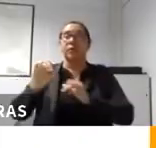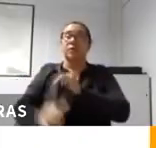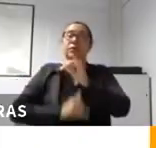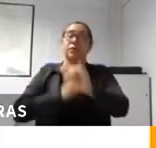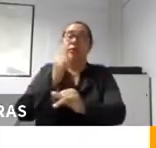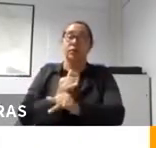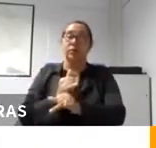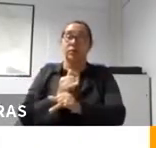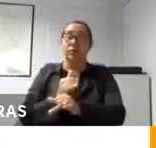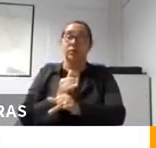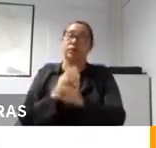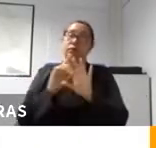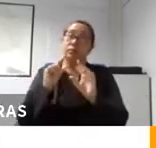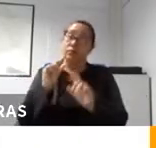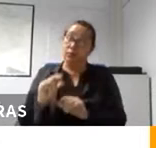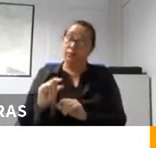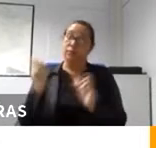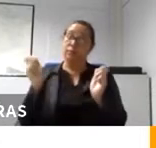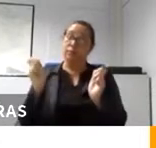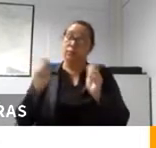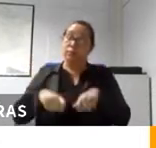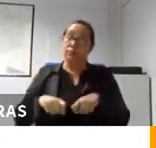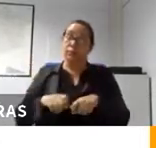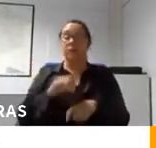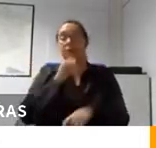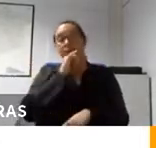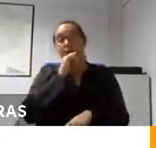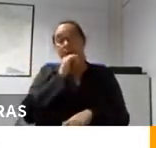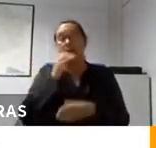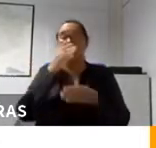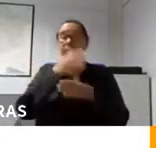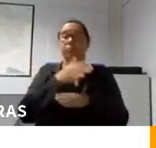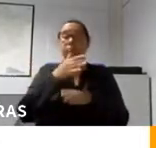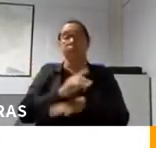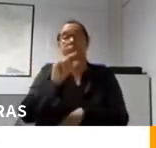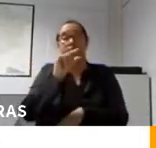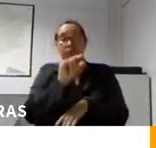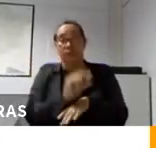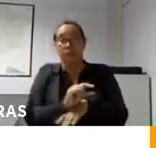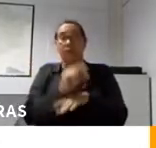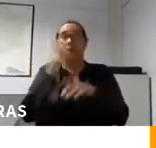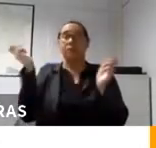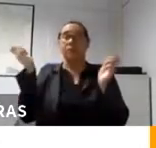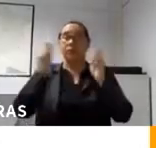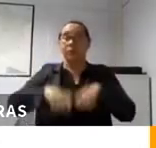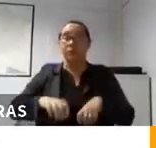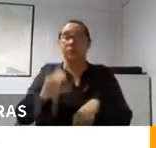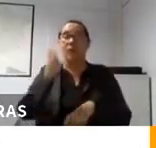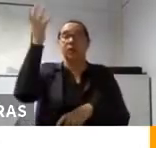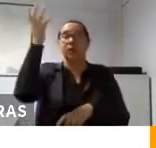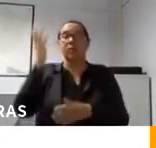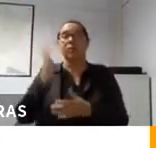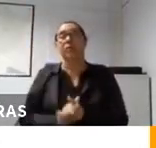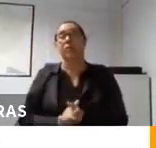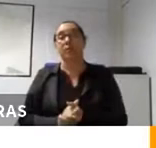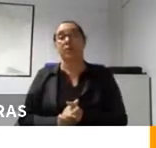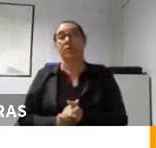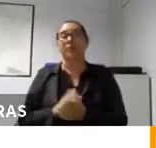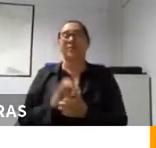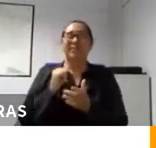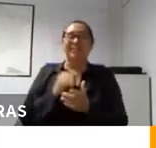deve ser a mínima possível. E a gente fala, ó, a intervenção deve ser a mínima possível acontecendo apenas nos casos